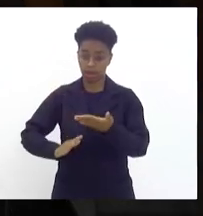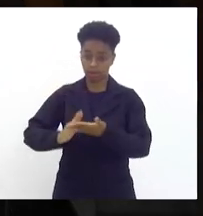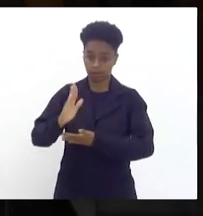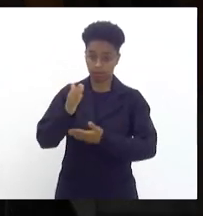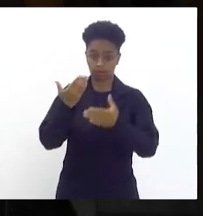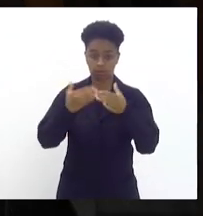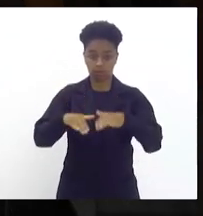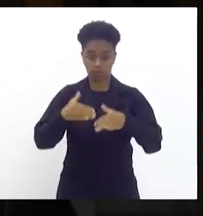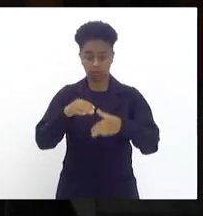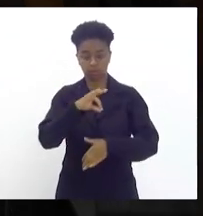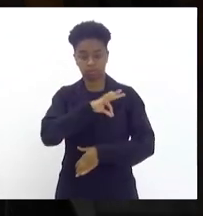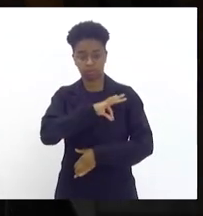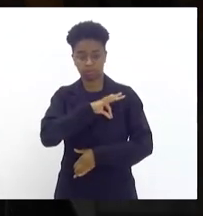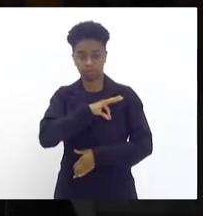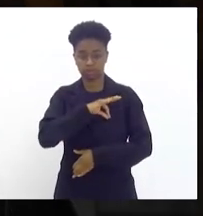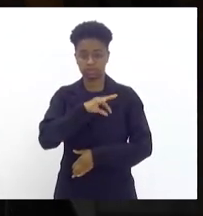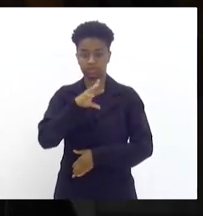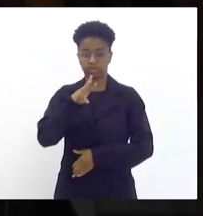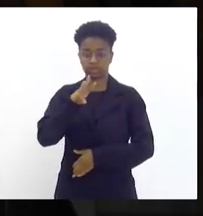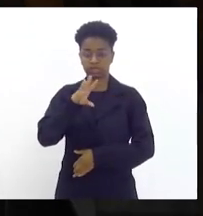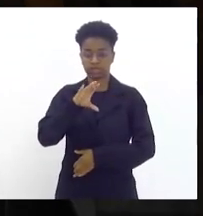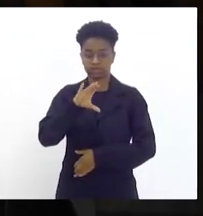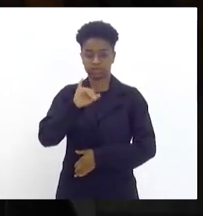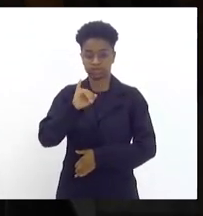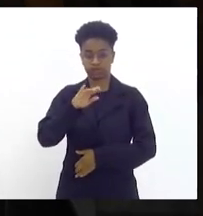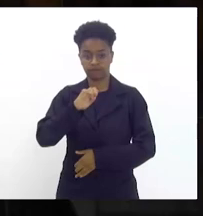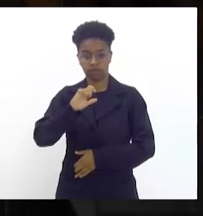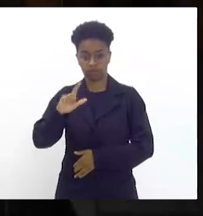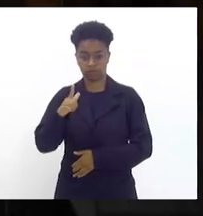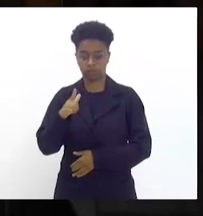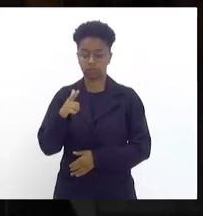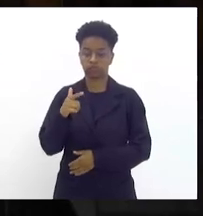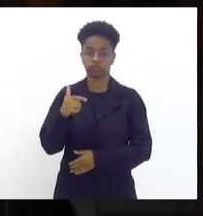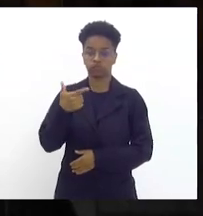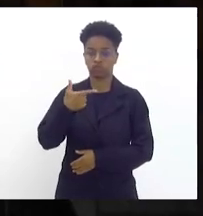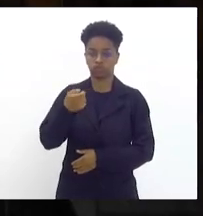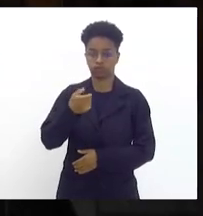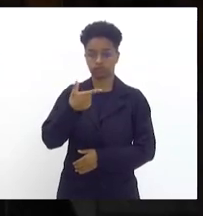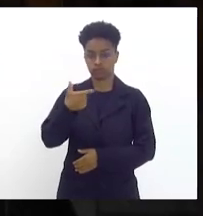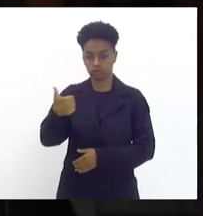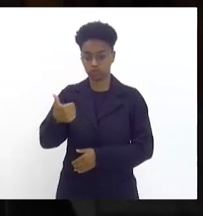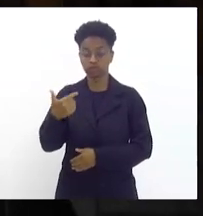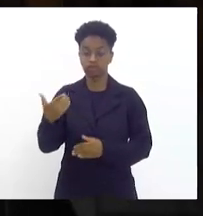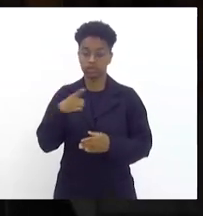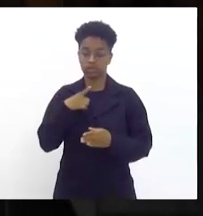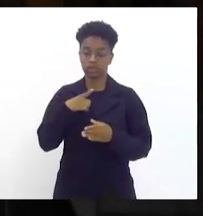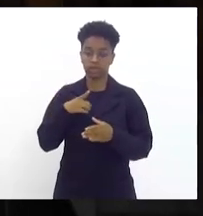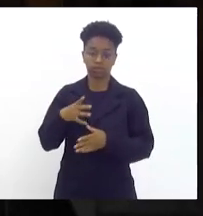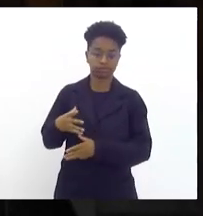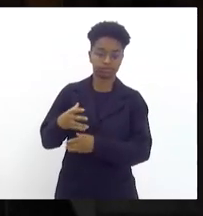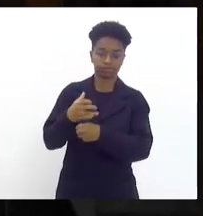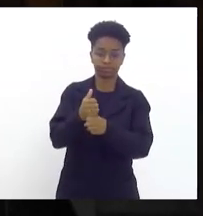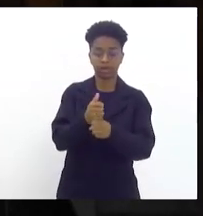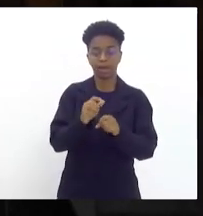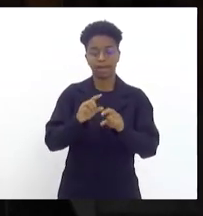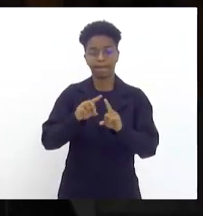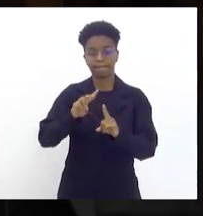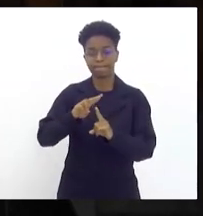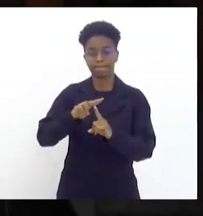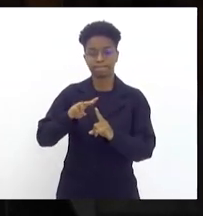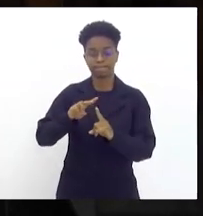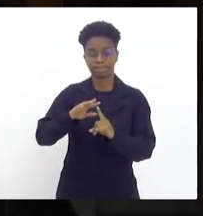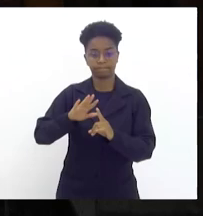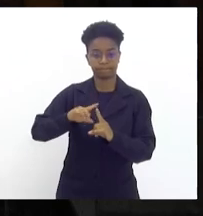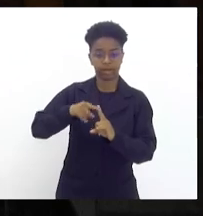no concurso da Polícia Civil de 2021 esses mais de 1.300 se somam a outros 400 que já foi um